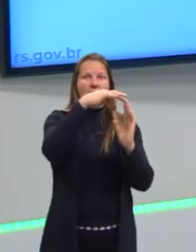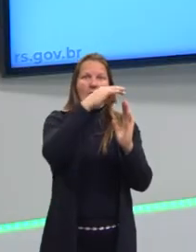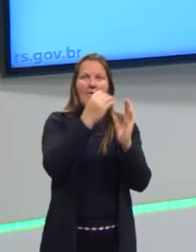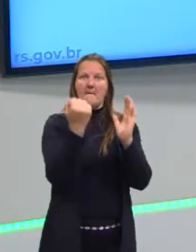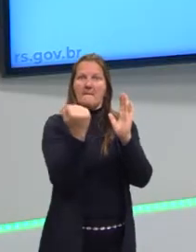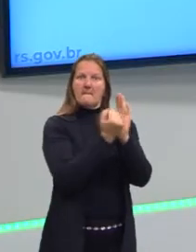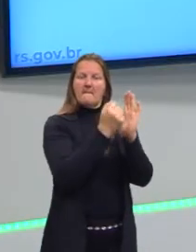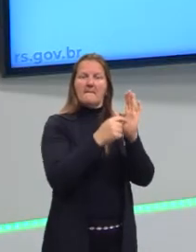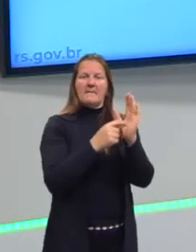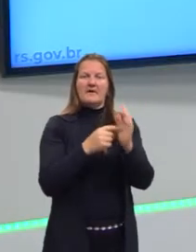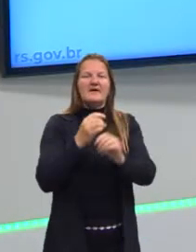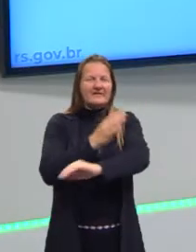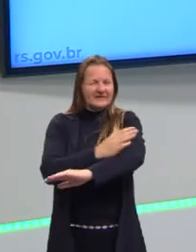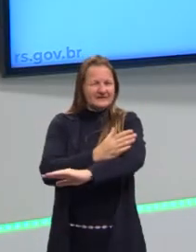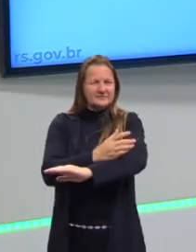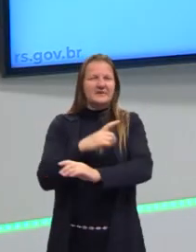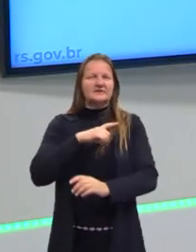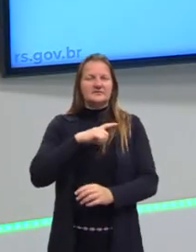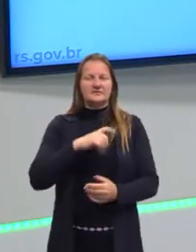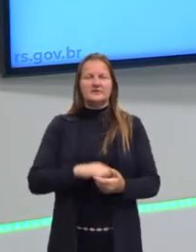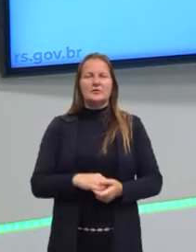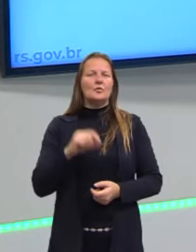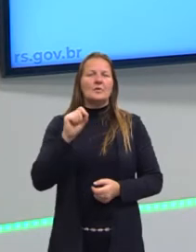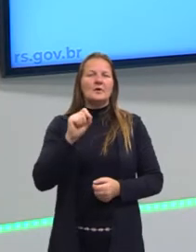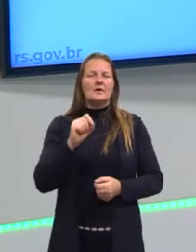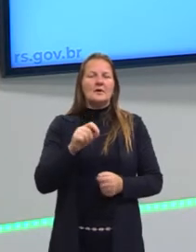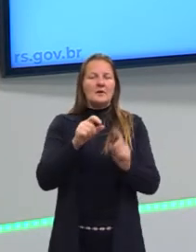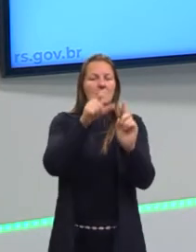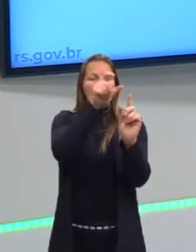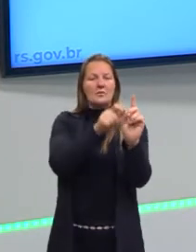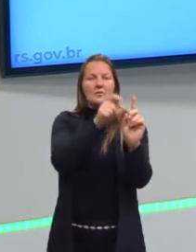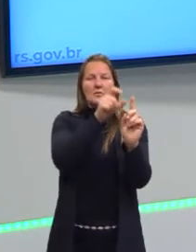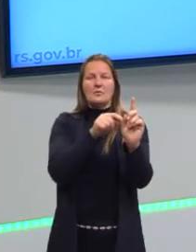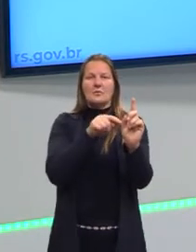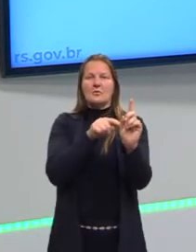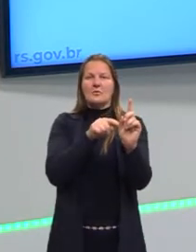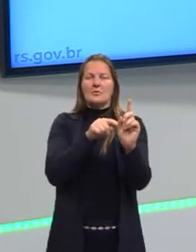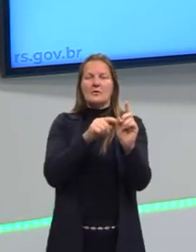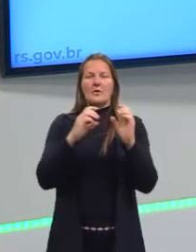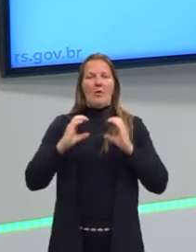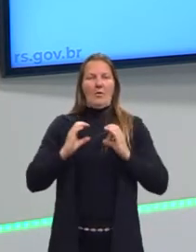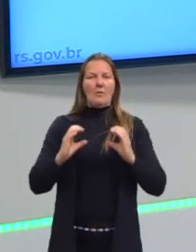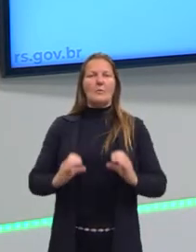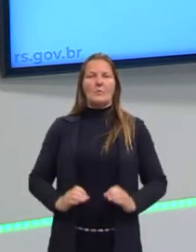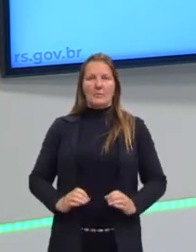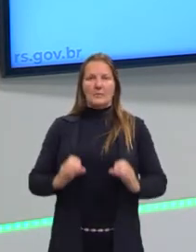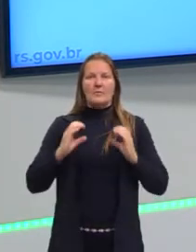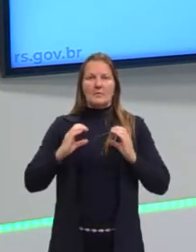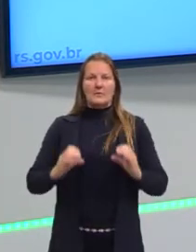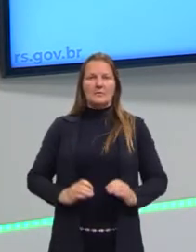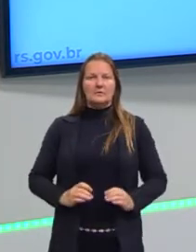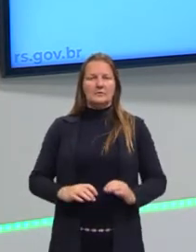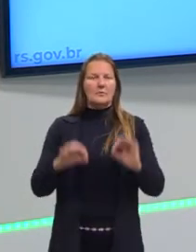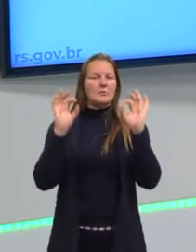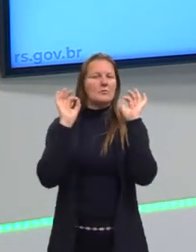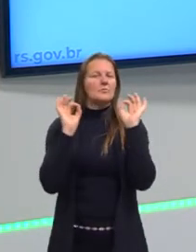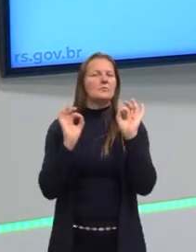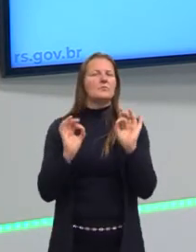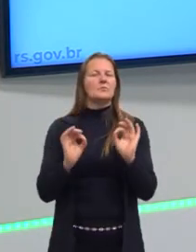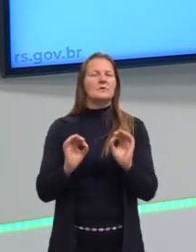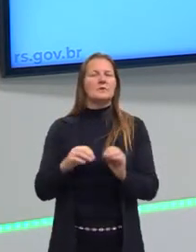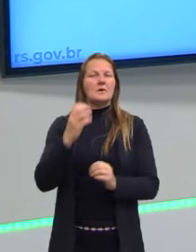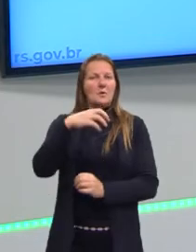Por exemplo, na Idade Média, o que que distinguia uma pessoa na Idade Média? Era o seu comportamento, era a sua finesse. Por isso os